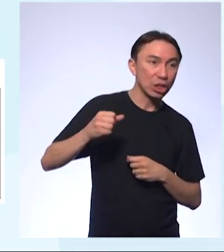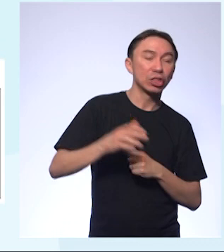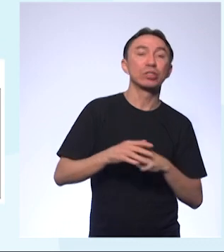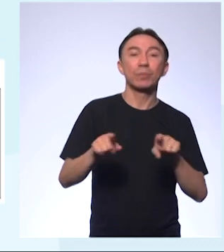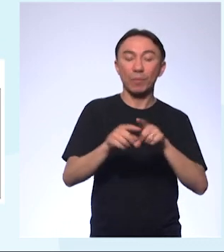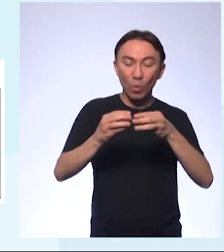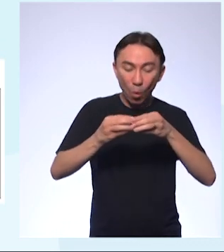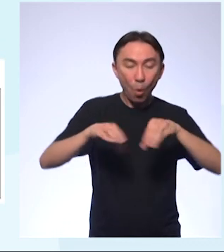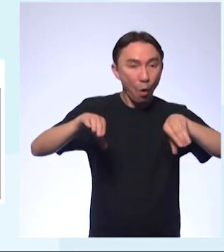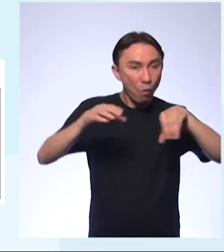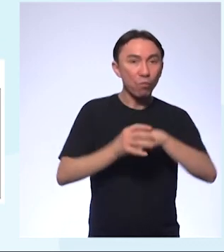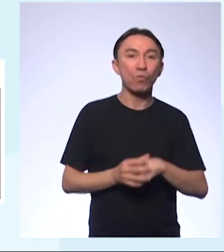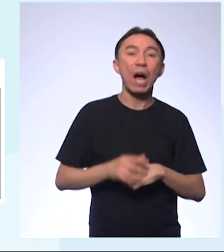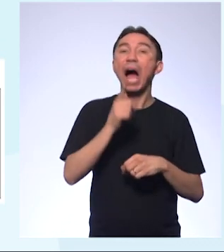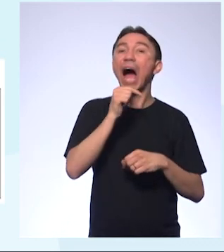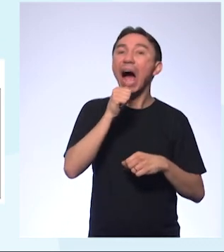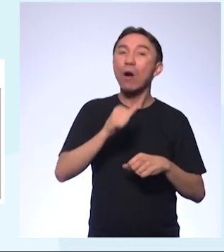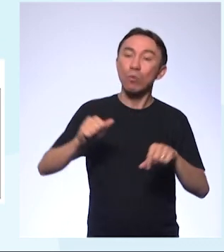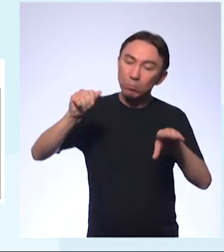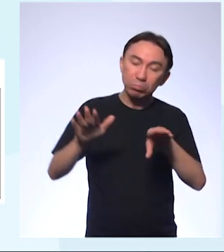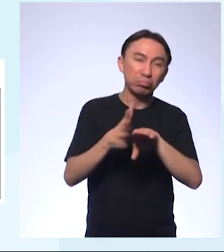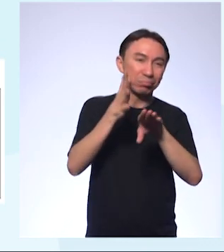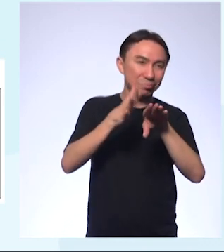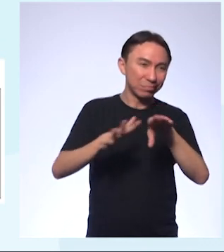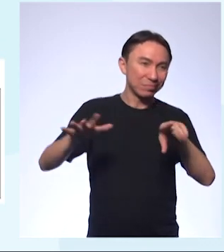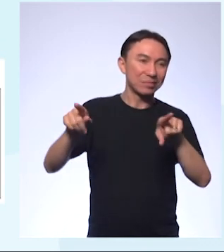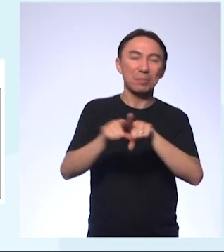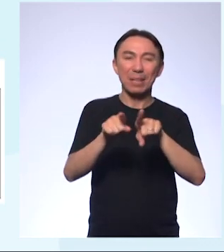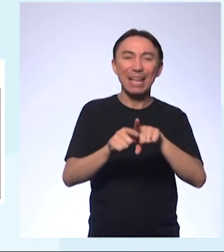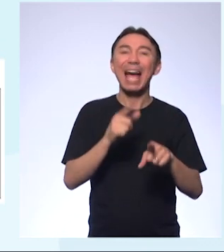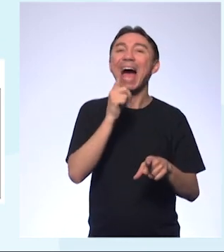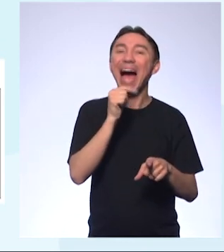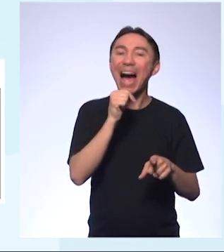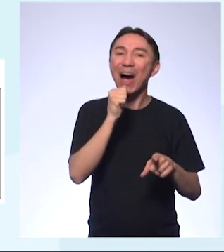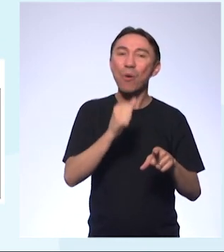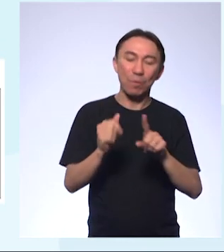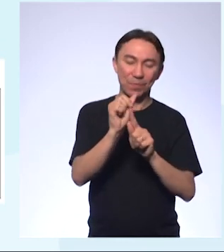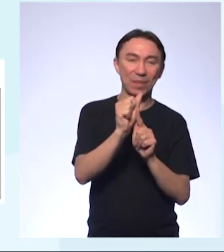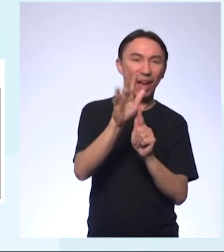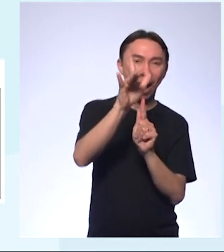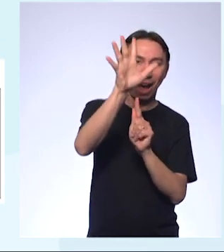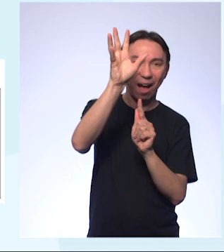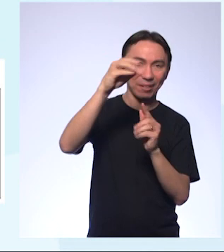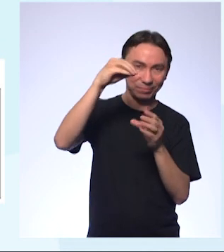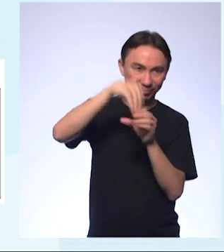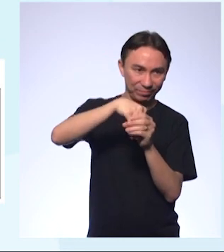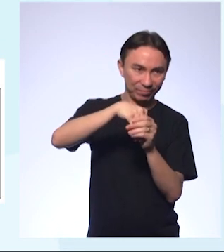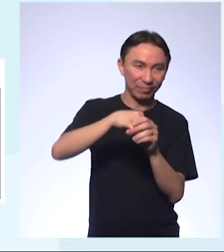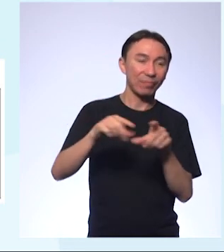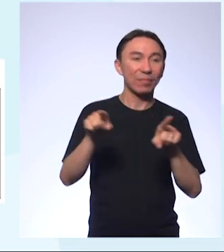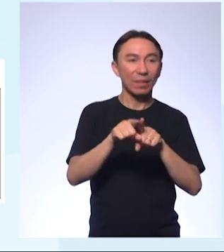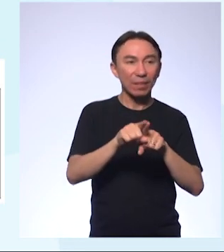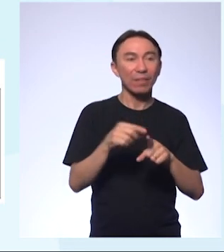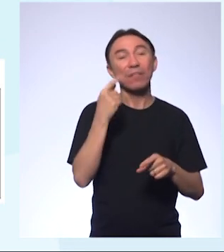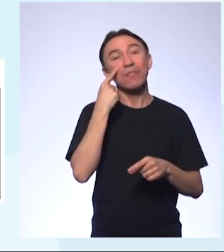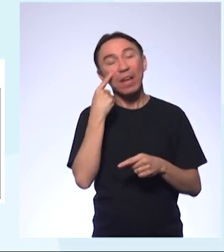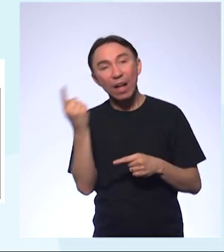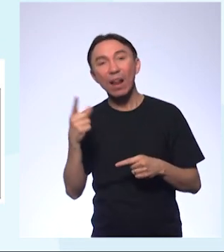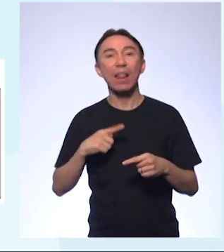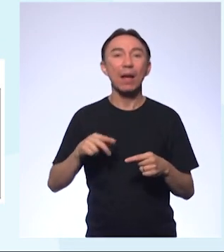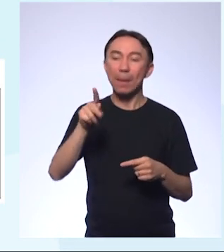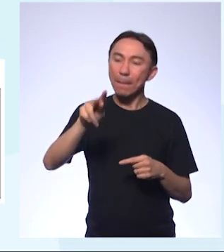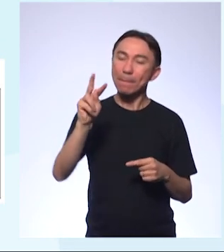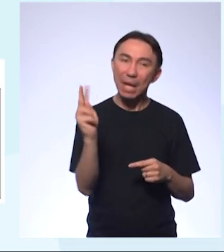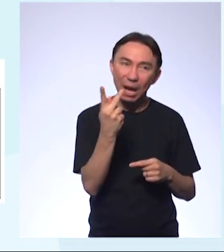ovo, água do mar e água com gás. E, ao lado, eu tenho os valores de pH. Do refrigerante é 3, do